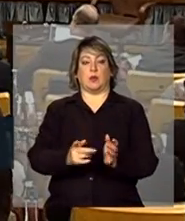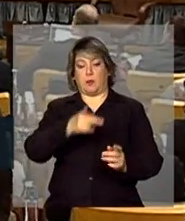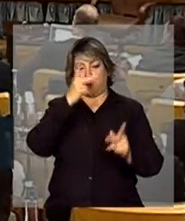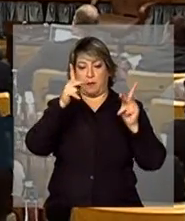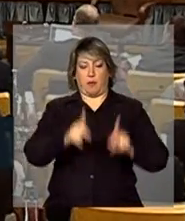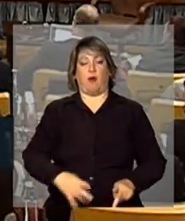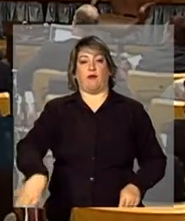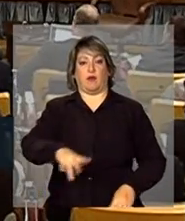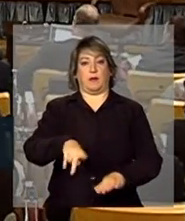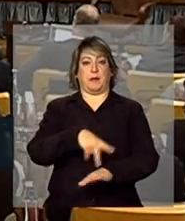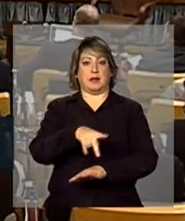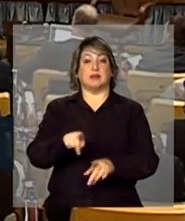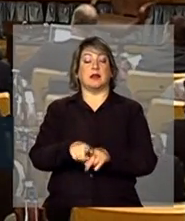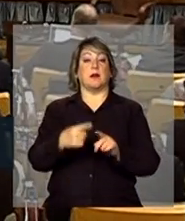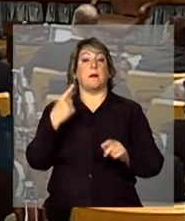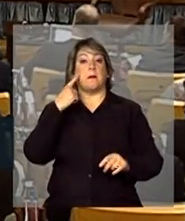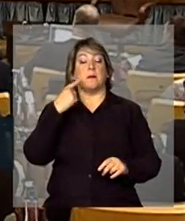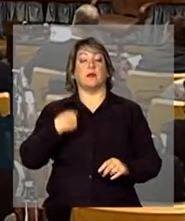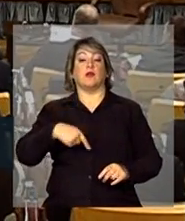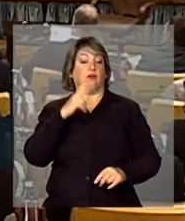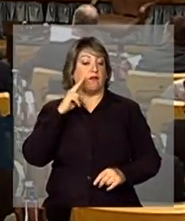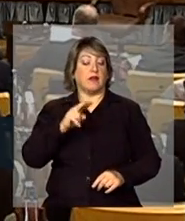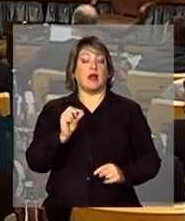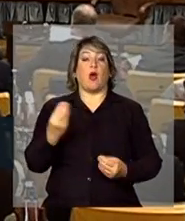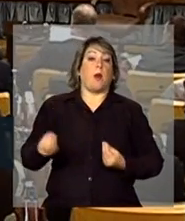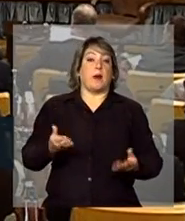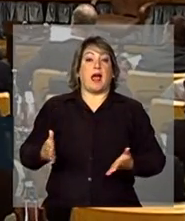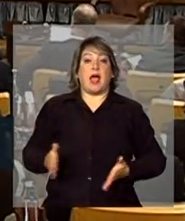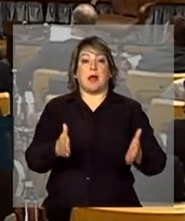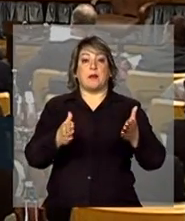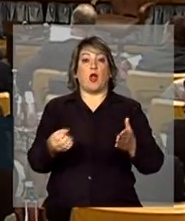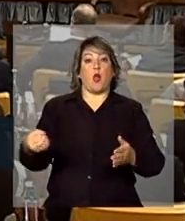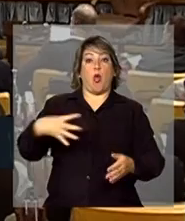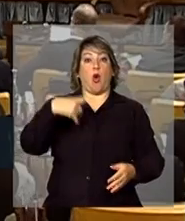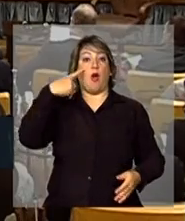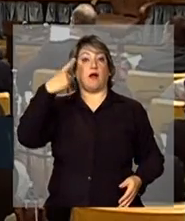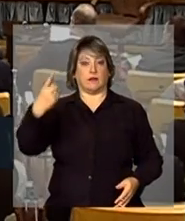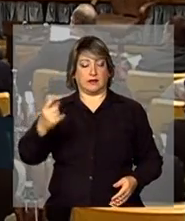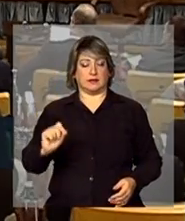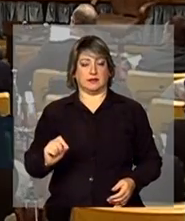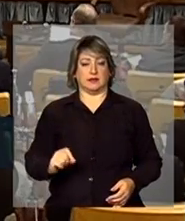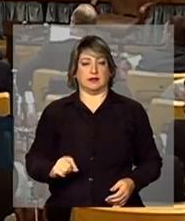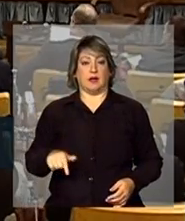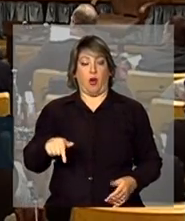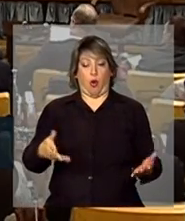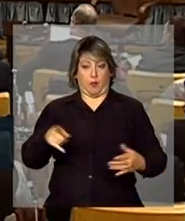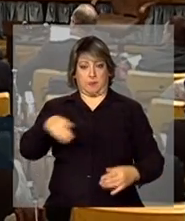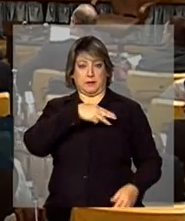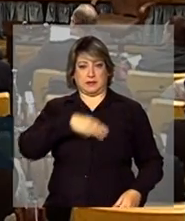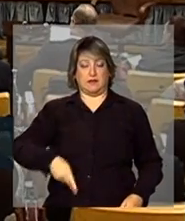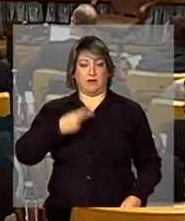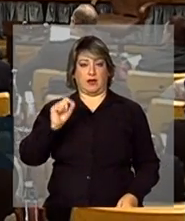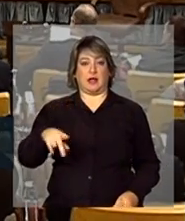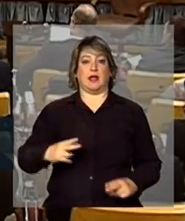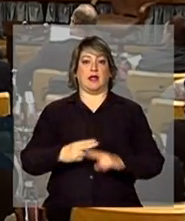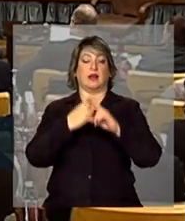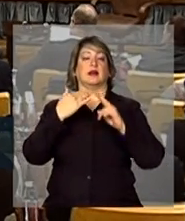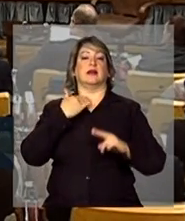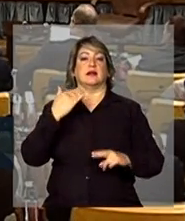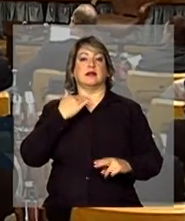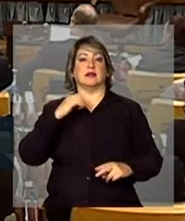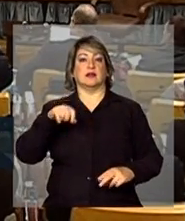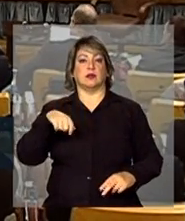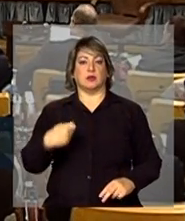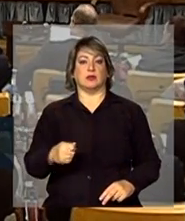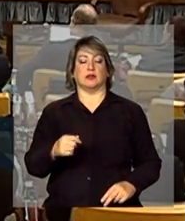do país, e nos mostra caminhos de inovação. Hoje, o ministro comentou aqui que a Caixa se intitula o